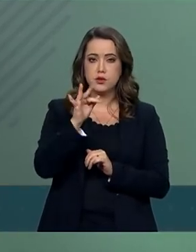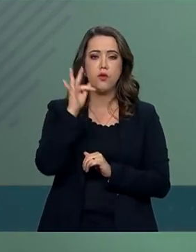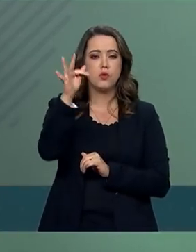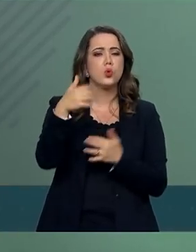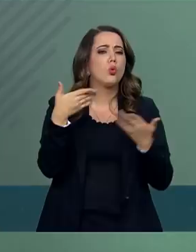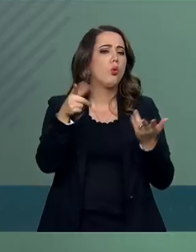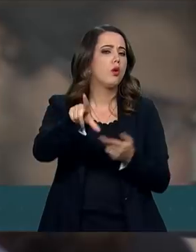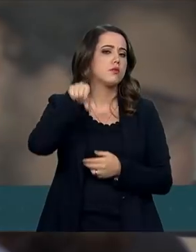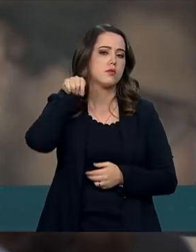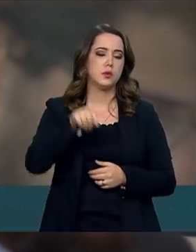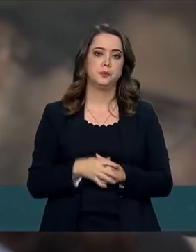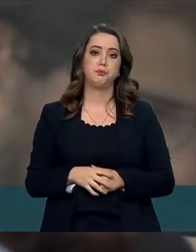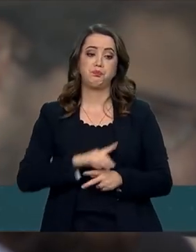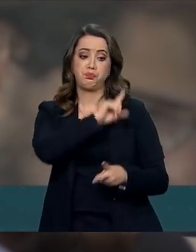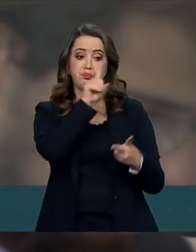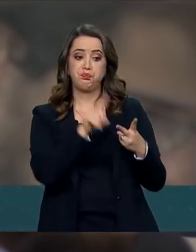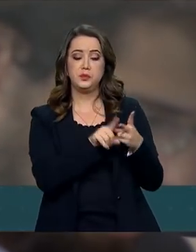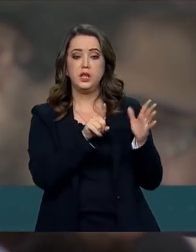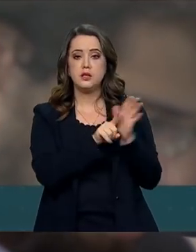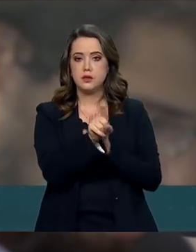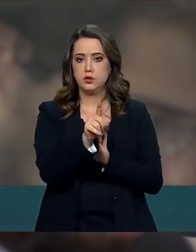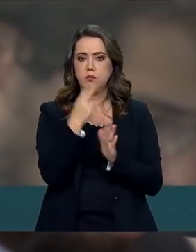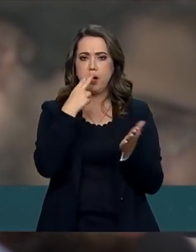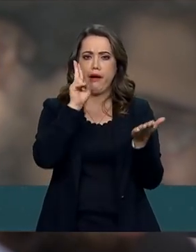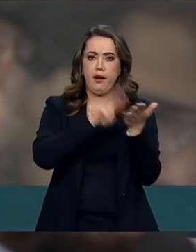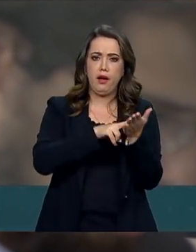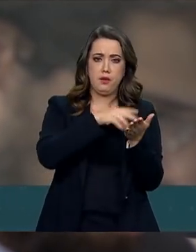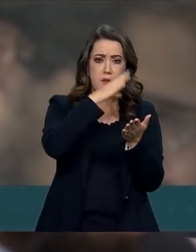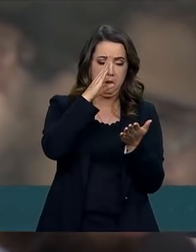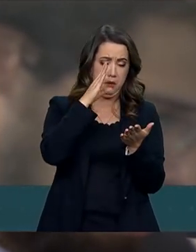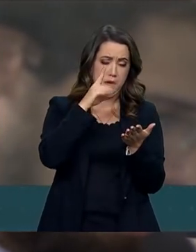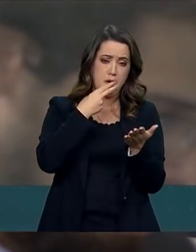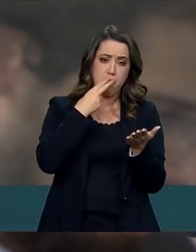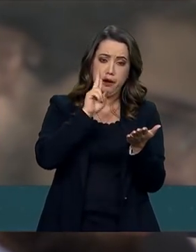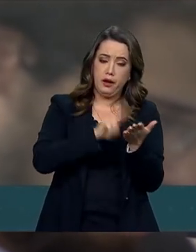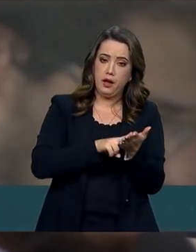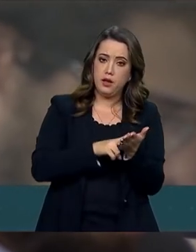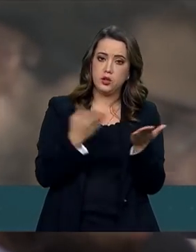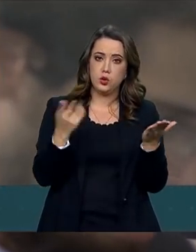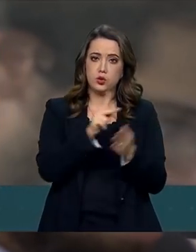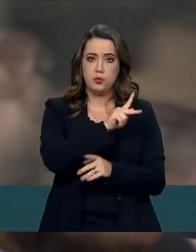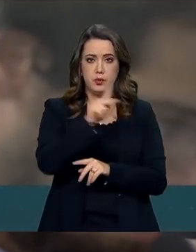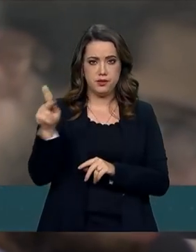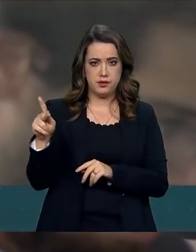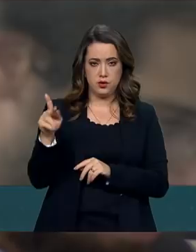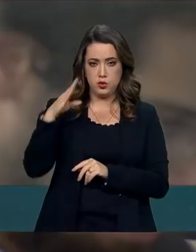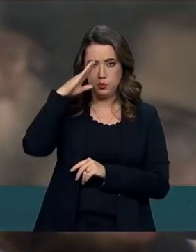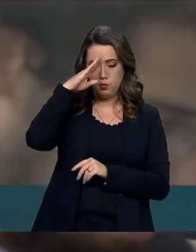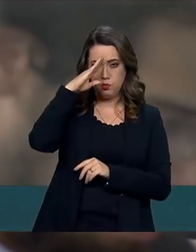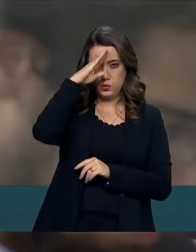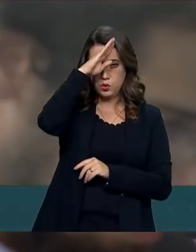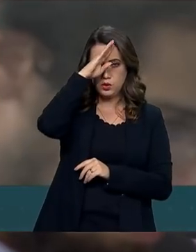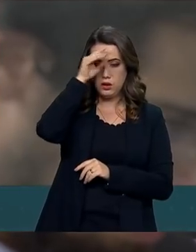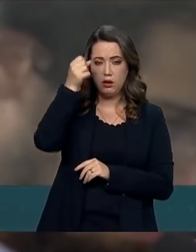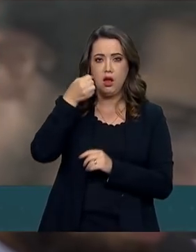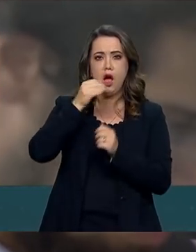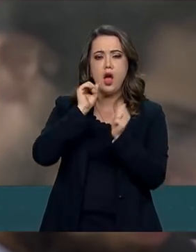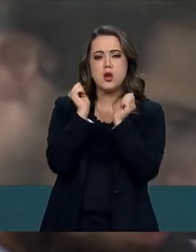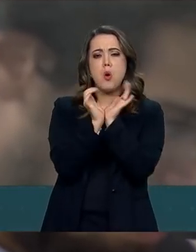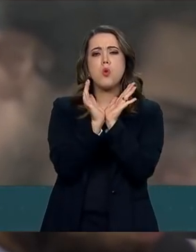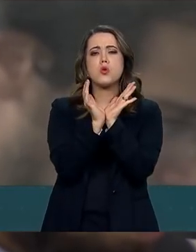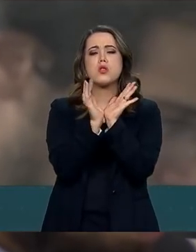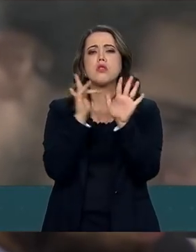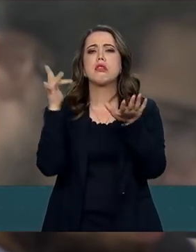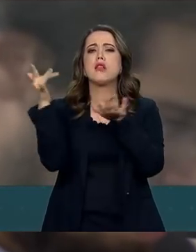A segunda pergunta é em relação à carta, ao texto que foi publicado hoje pelo presidente nas suas redes sociais, no WhatsApp.